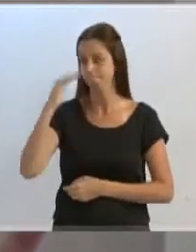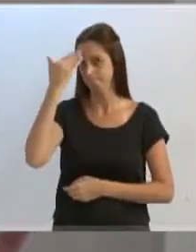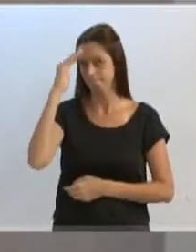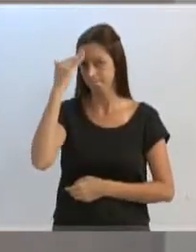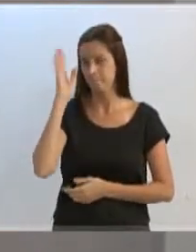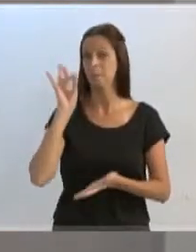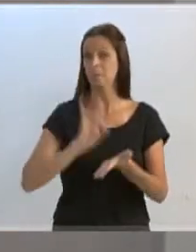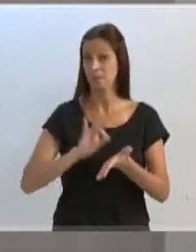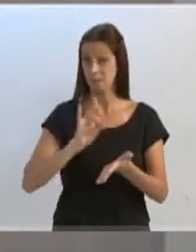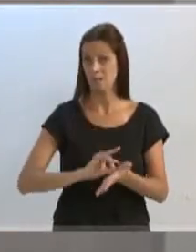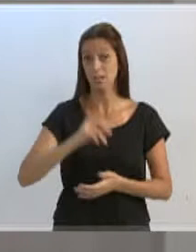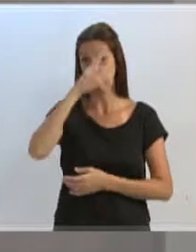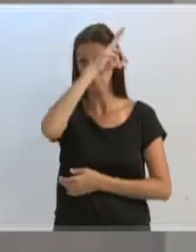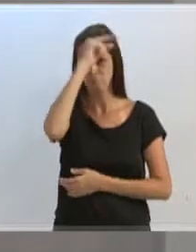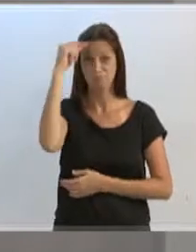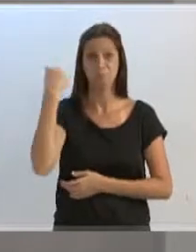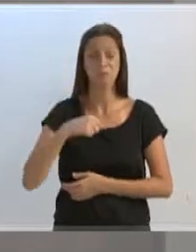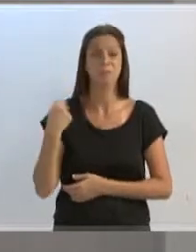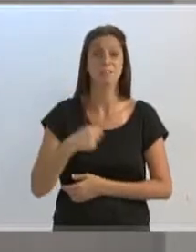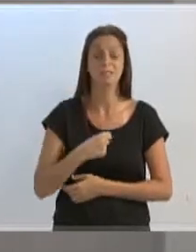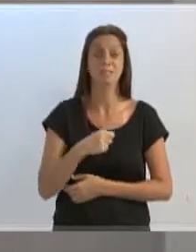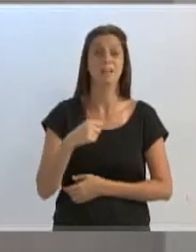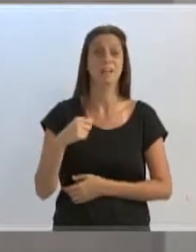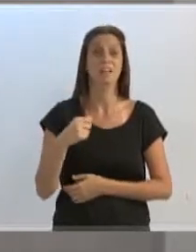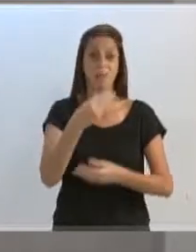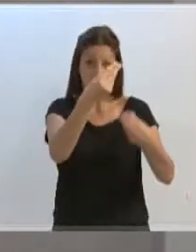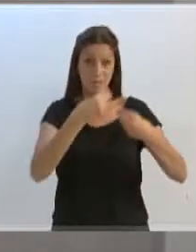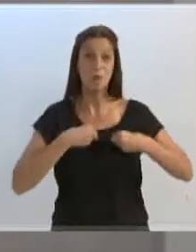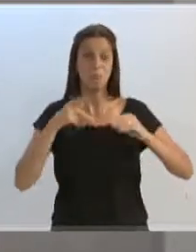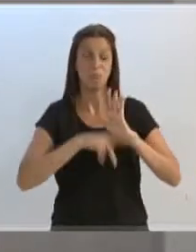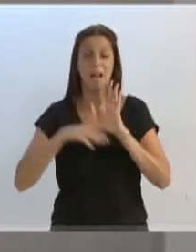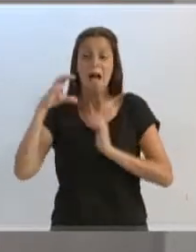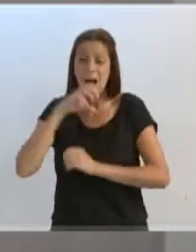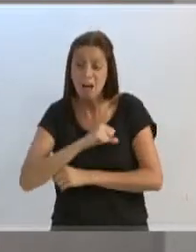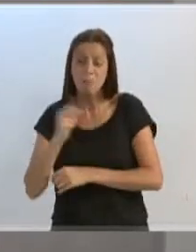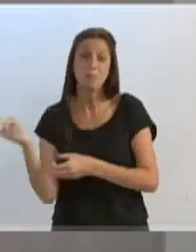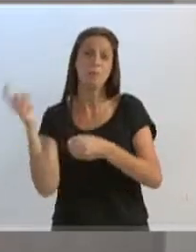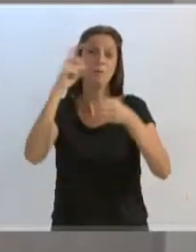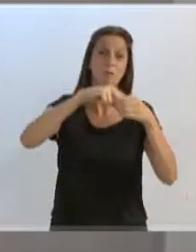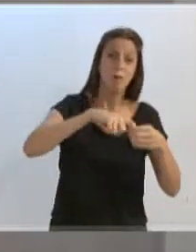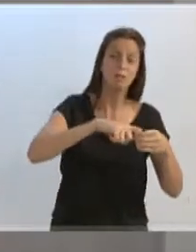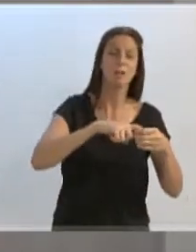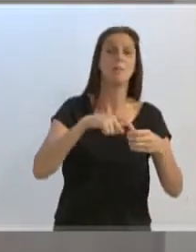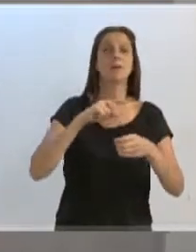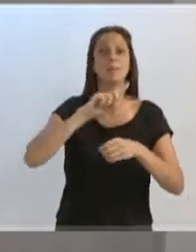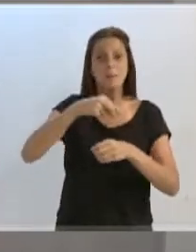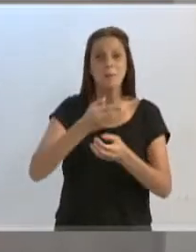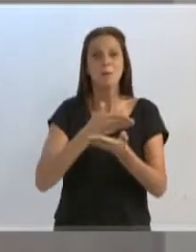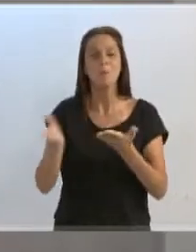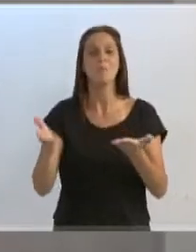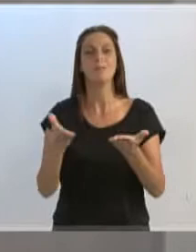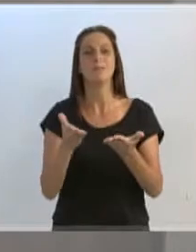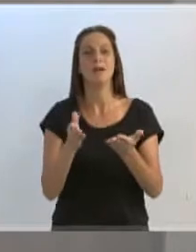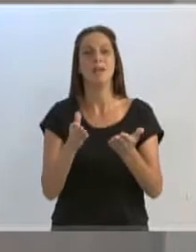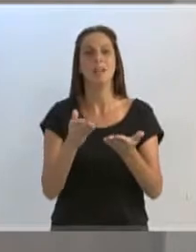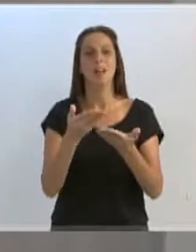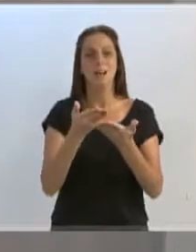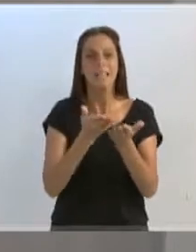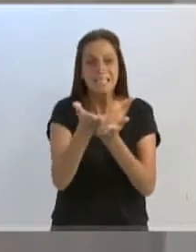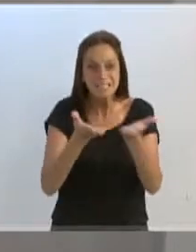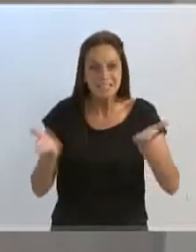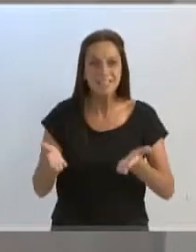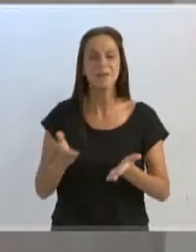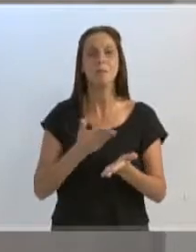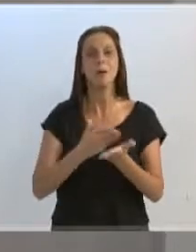rapidez, porque nós precisamos que volte novamente as empresas para prestarem serviços nas